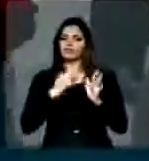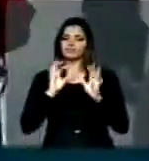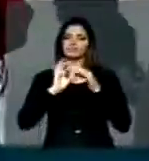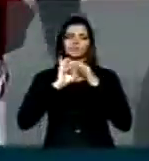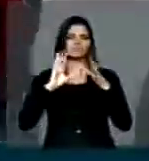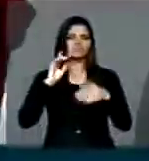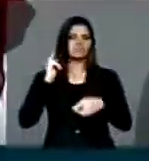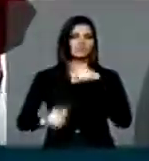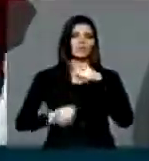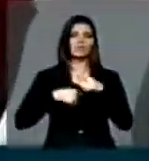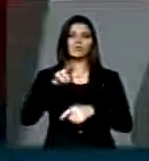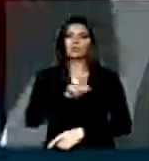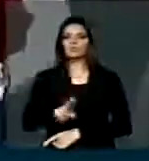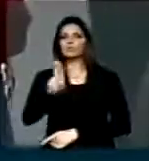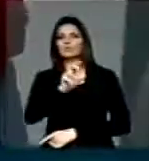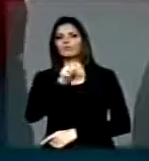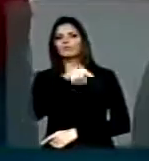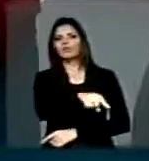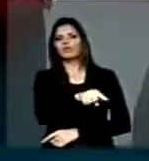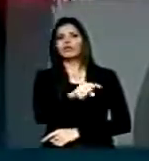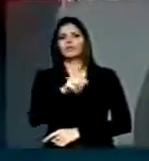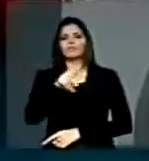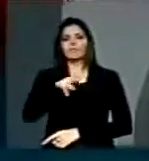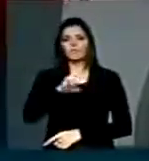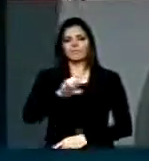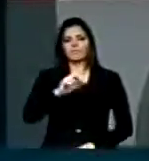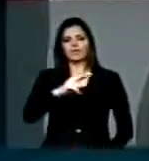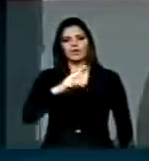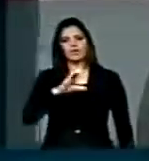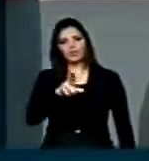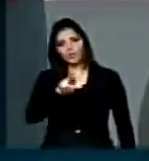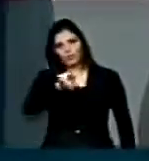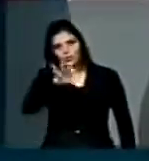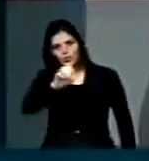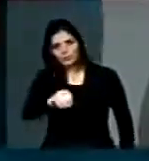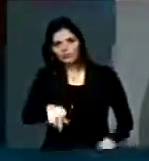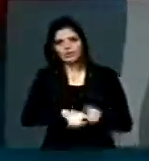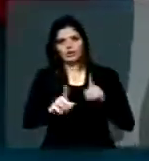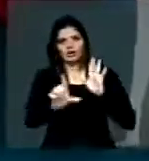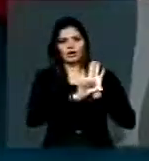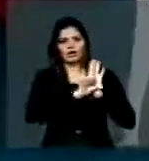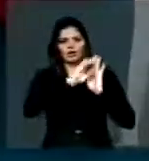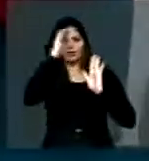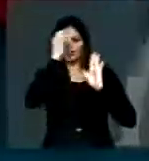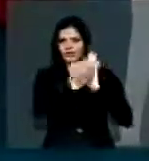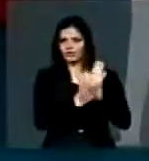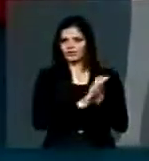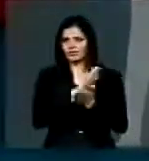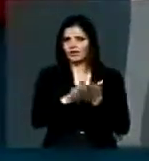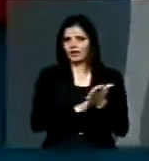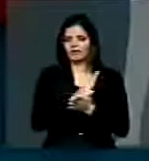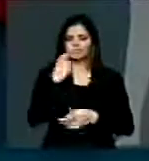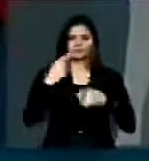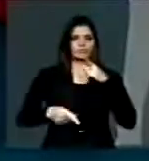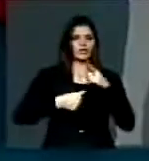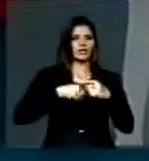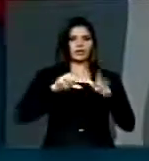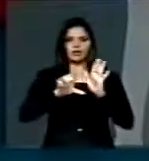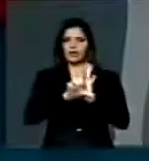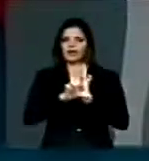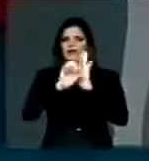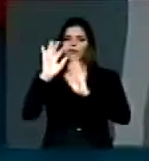de que a utilização de mercúrio, que é a violação das leis ambientais, tanto do lado da